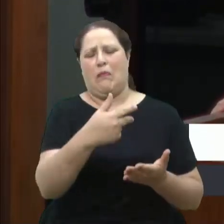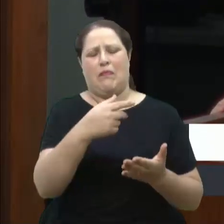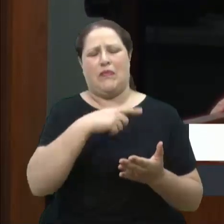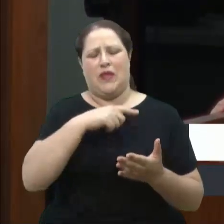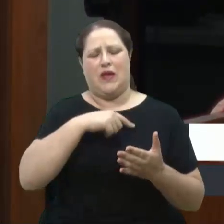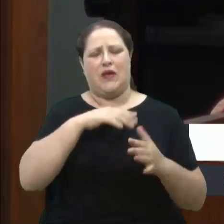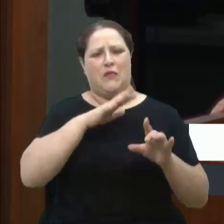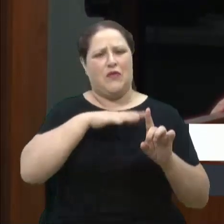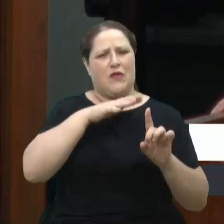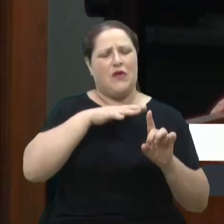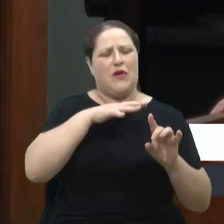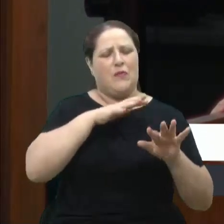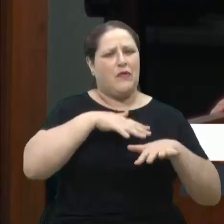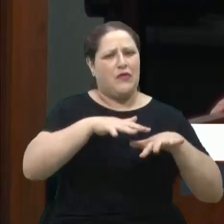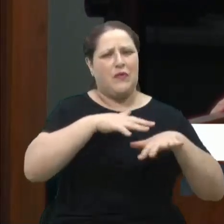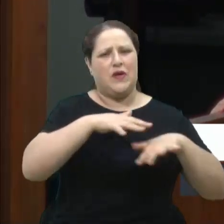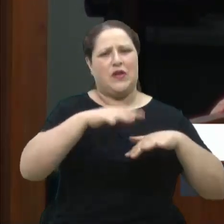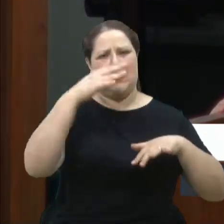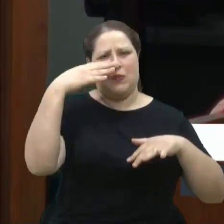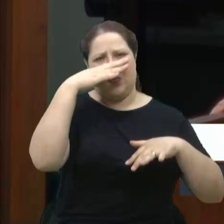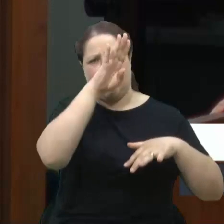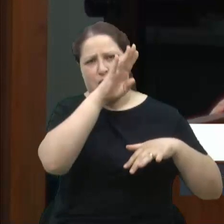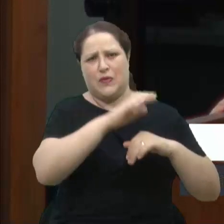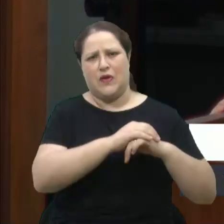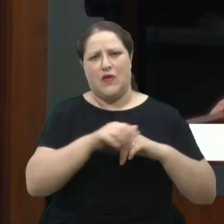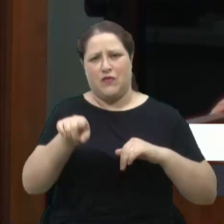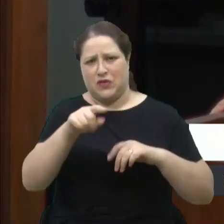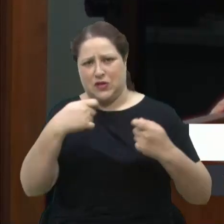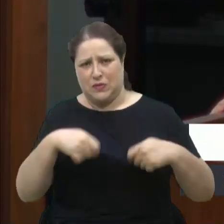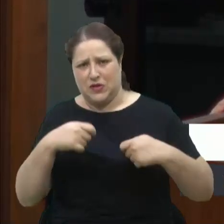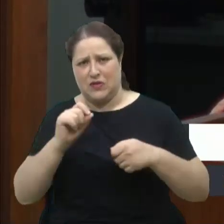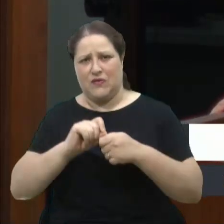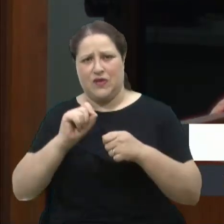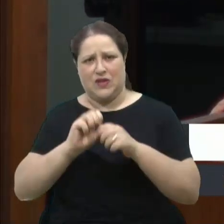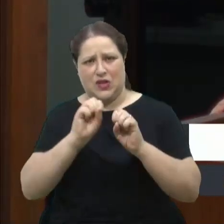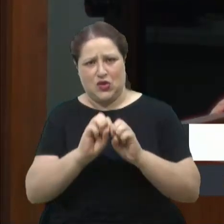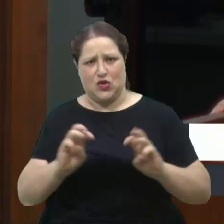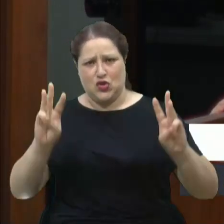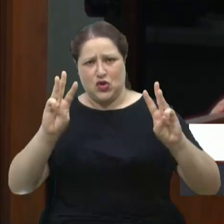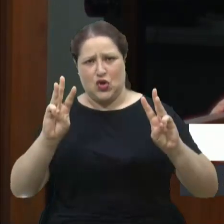continuar aqui ainda fazendo showzinho para a plateia de vocês?